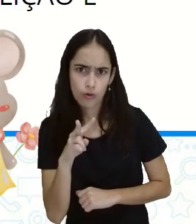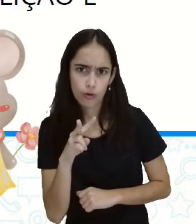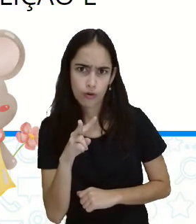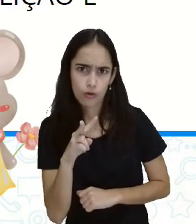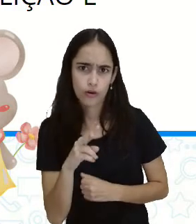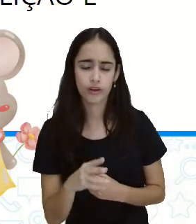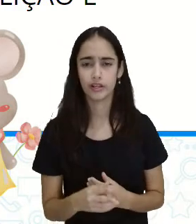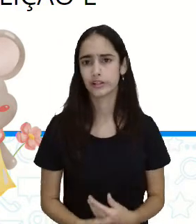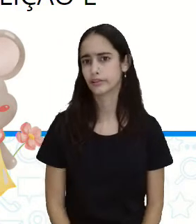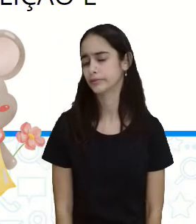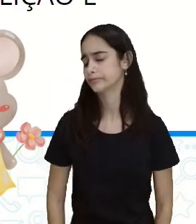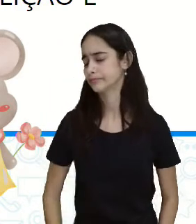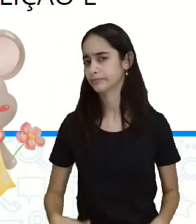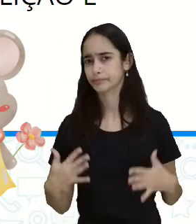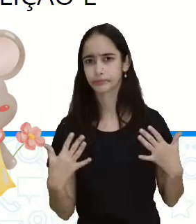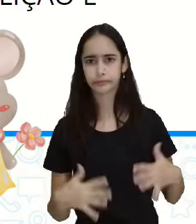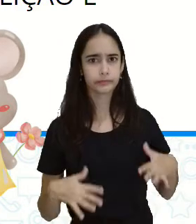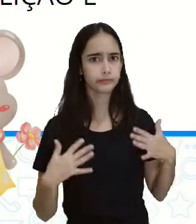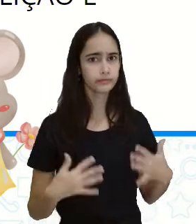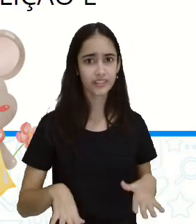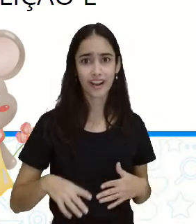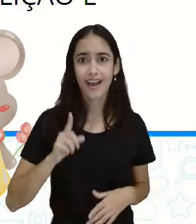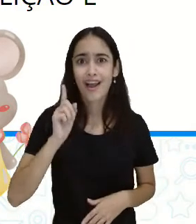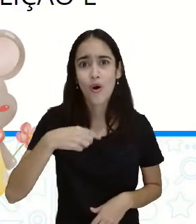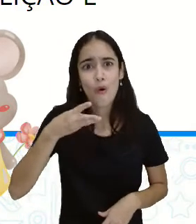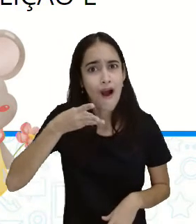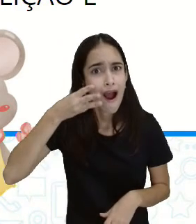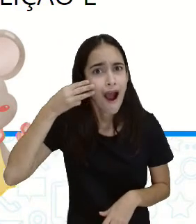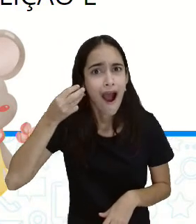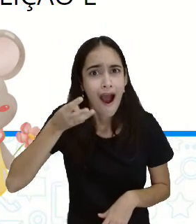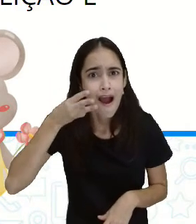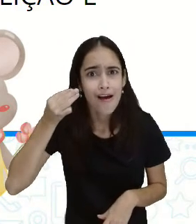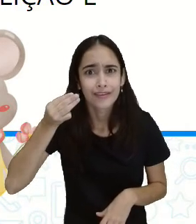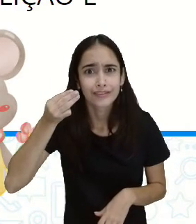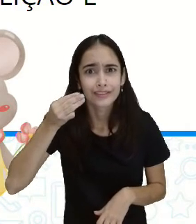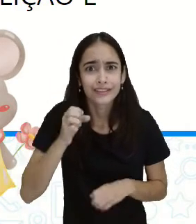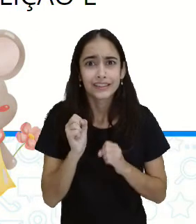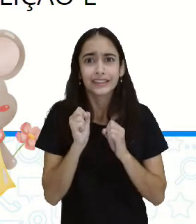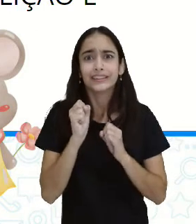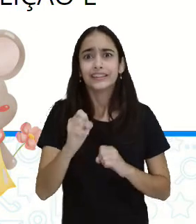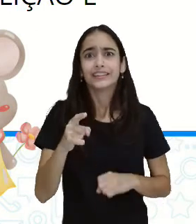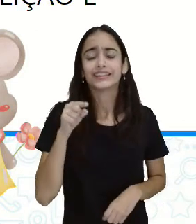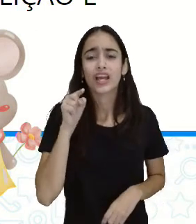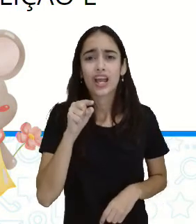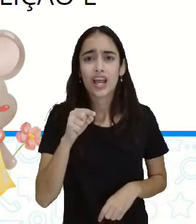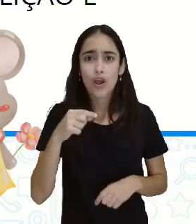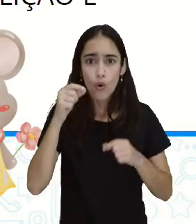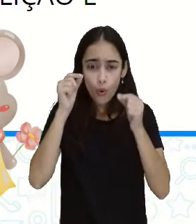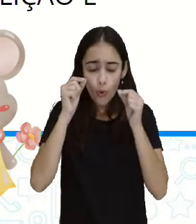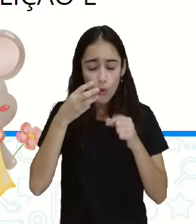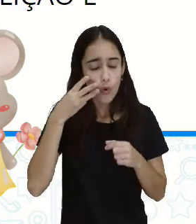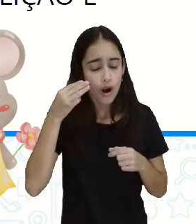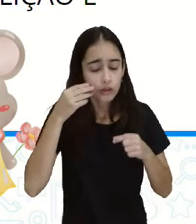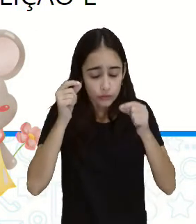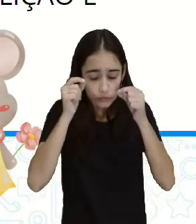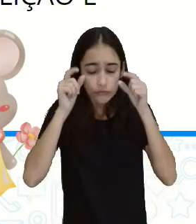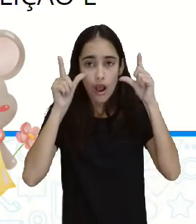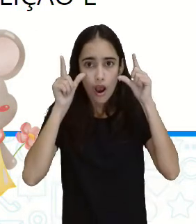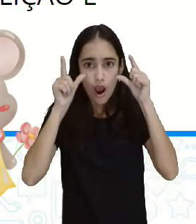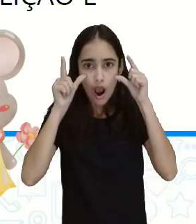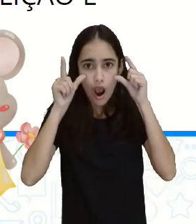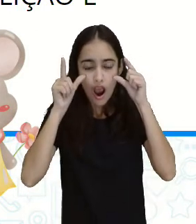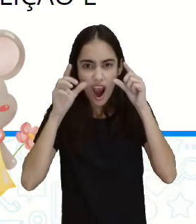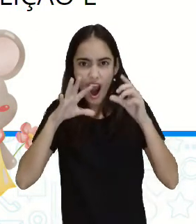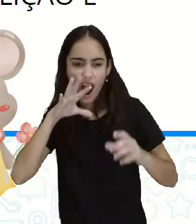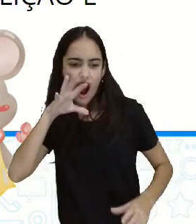Ele é o terrível gato. Se ele tivesse acordado, você não estaria mais aqui. Ele teria te